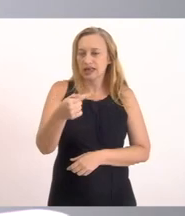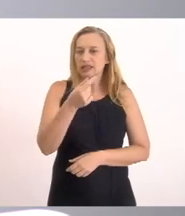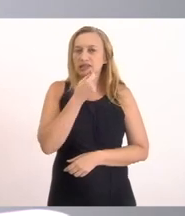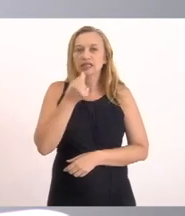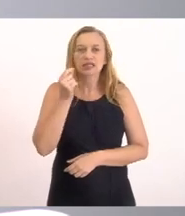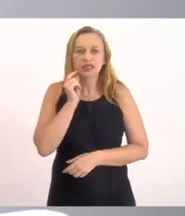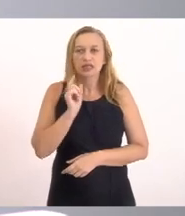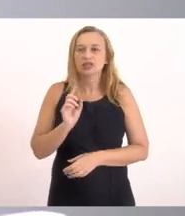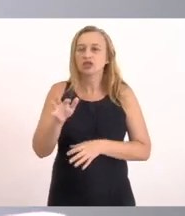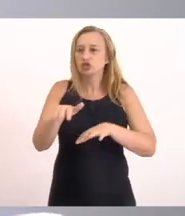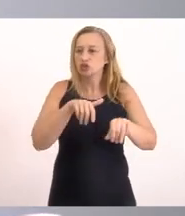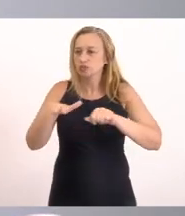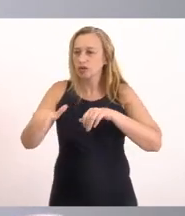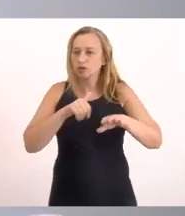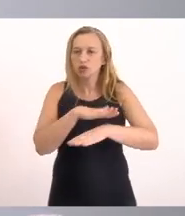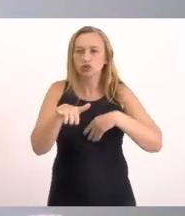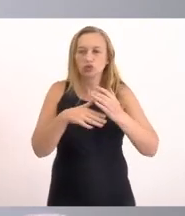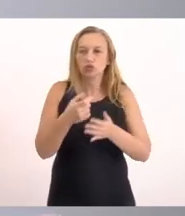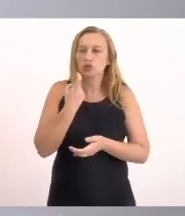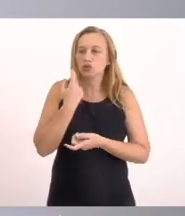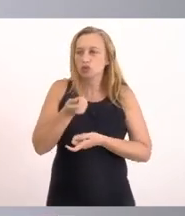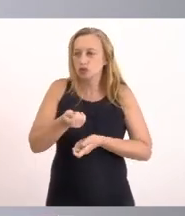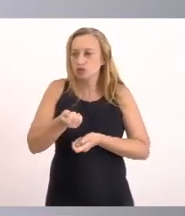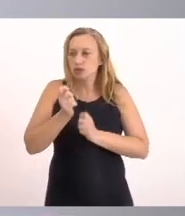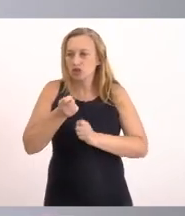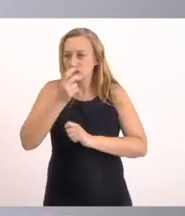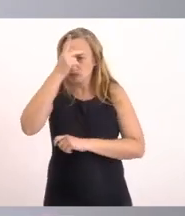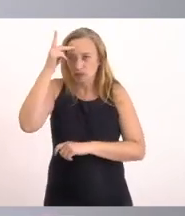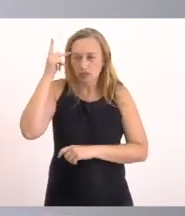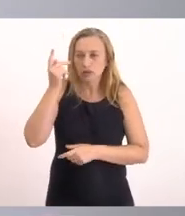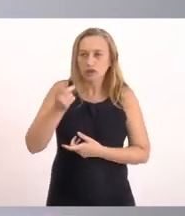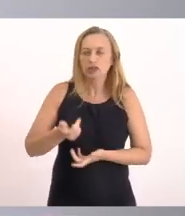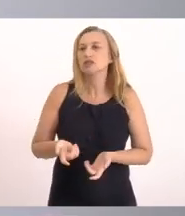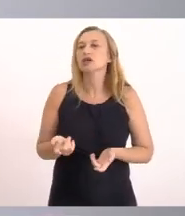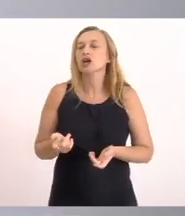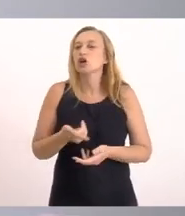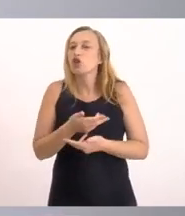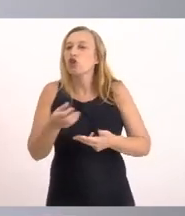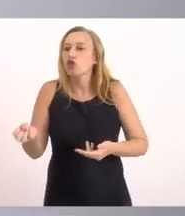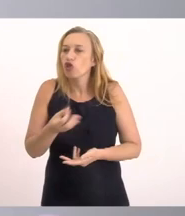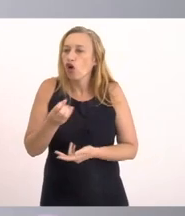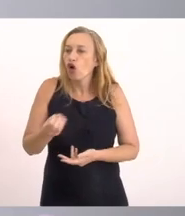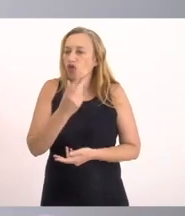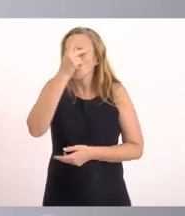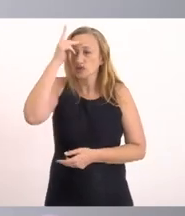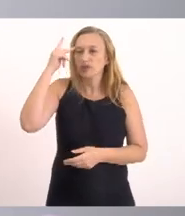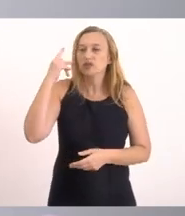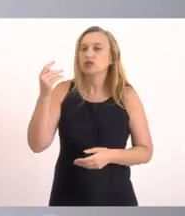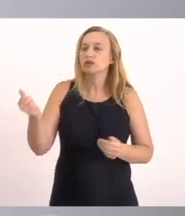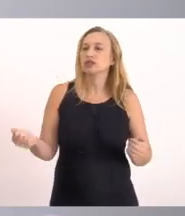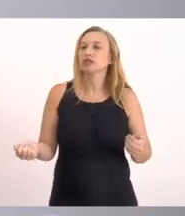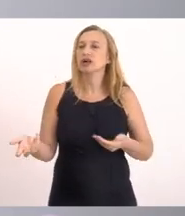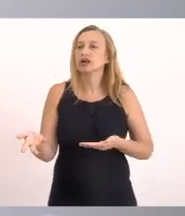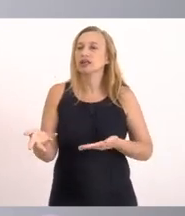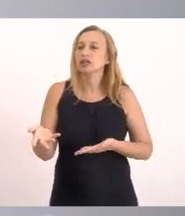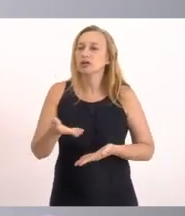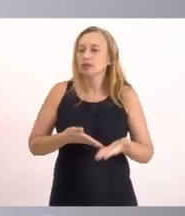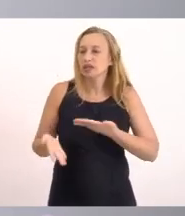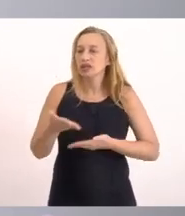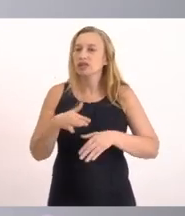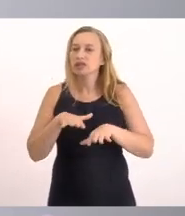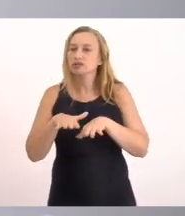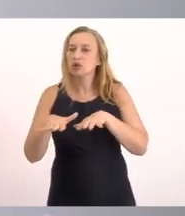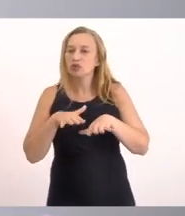juntamos pescadores Foi aderindo novas pessoas Para participarem desse movimento Como